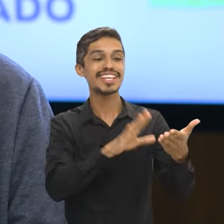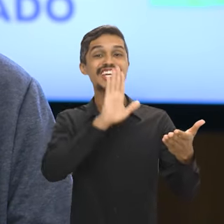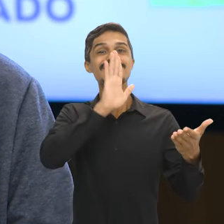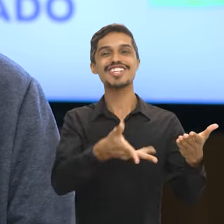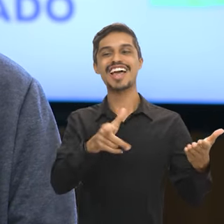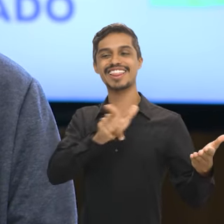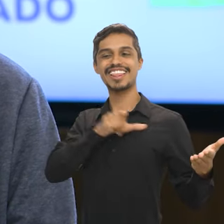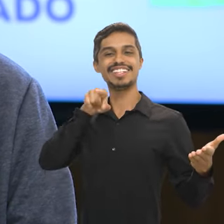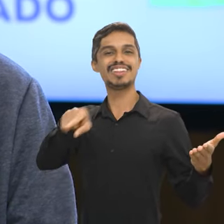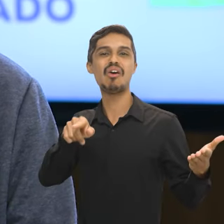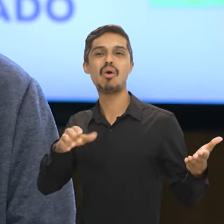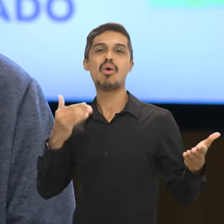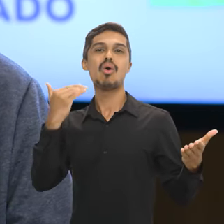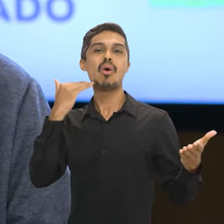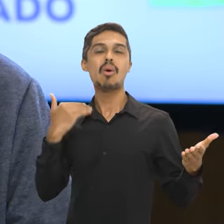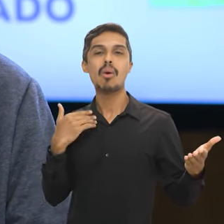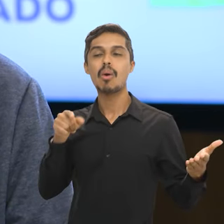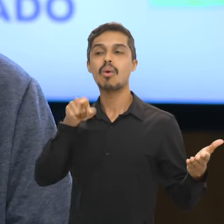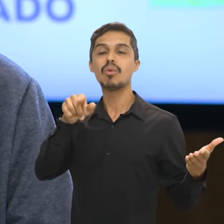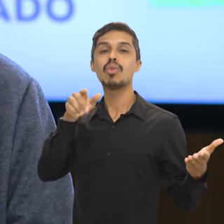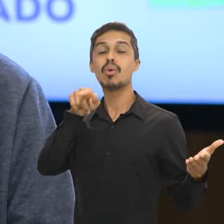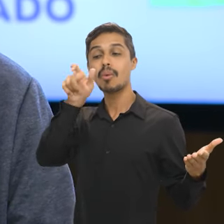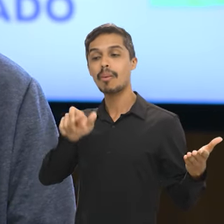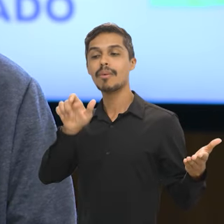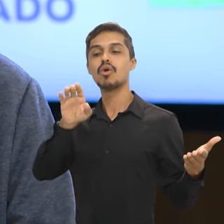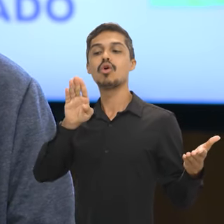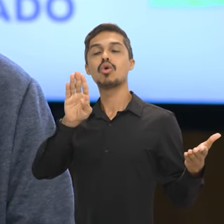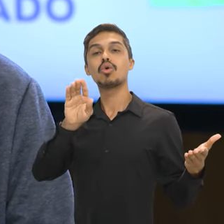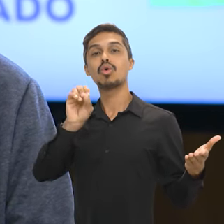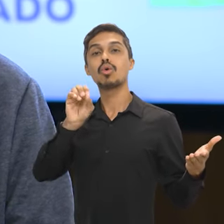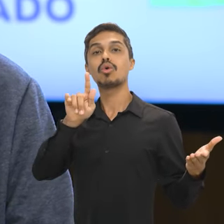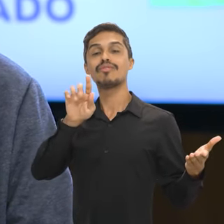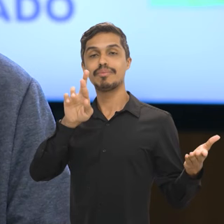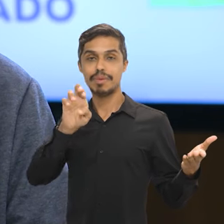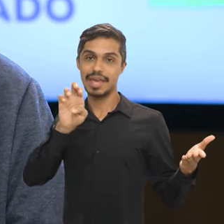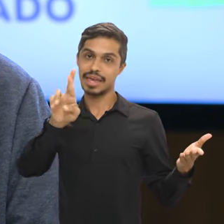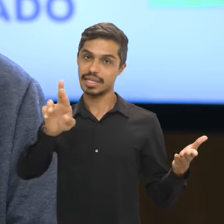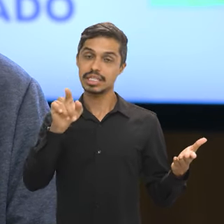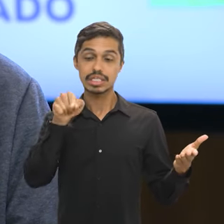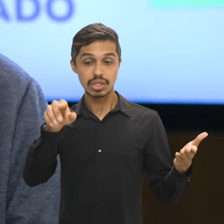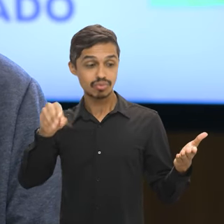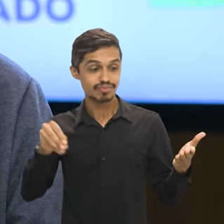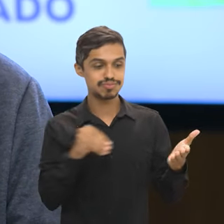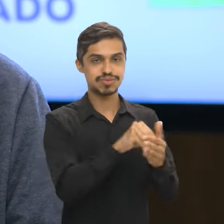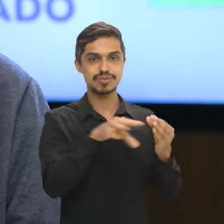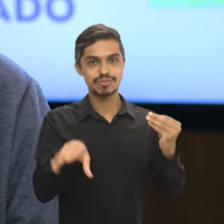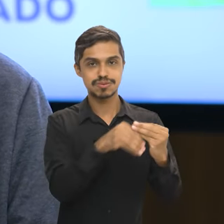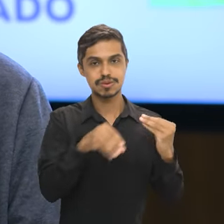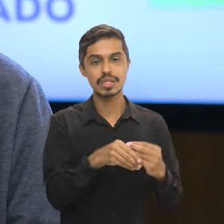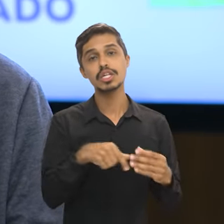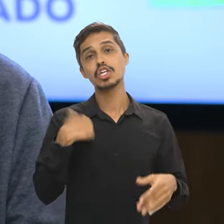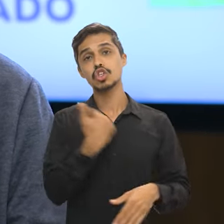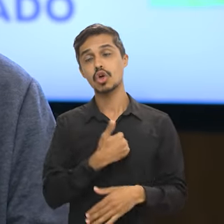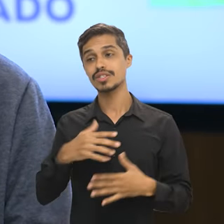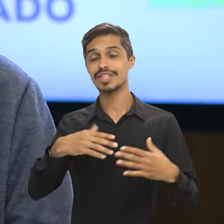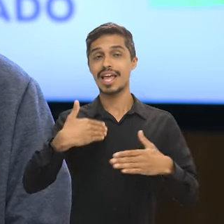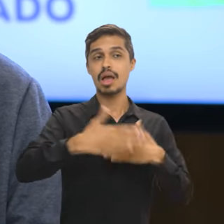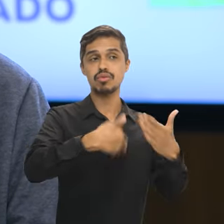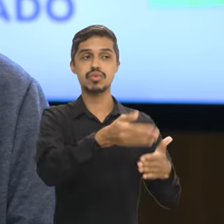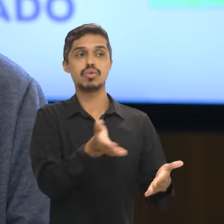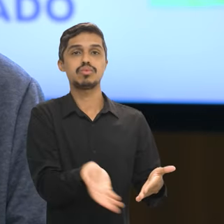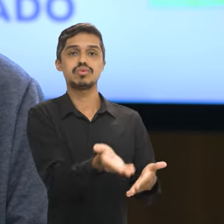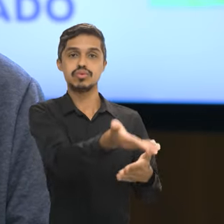Então, é justo dizer que a gente está agilizando uma parcela do processo de inscrição, levando os candidatos a se